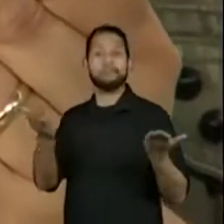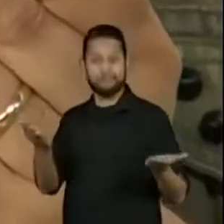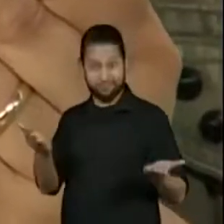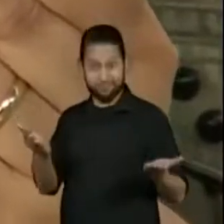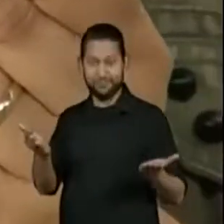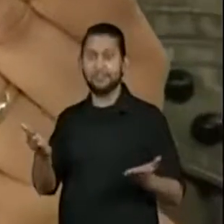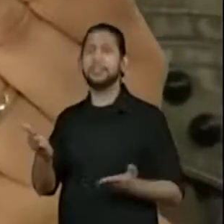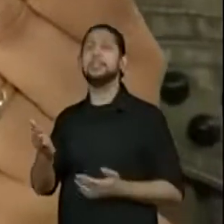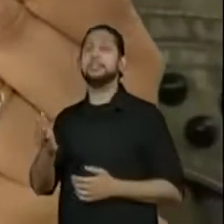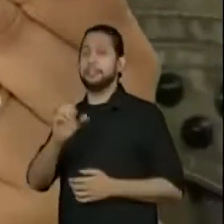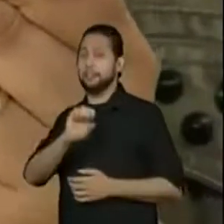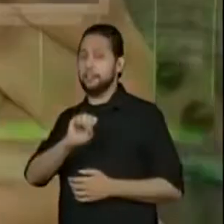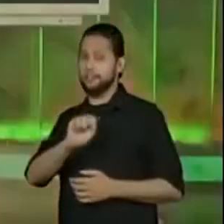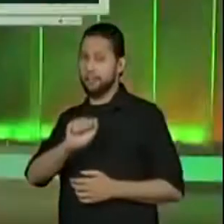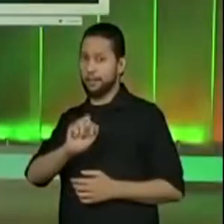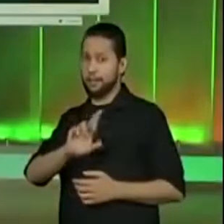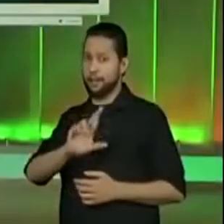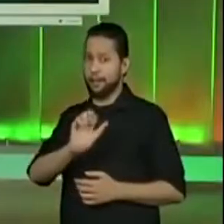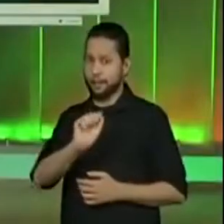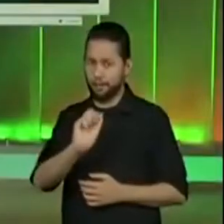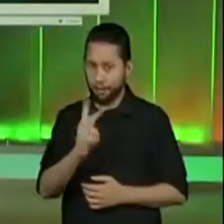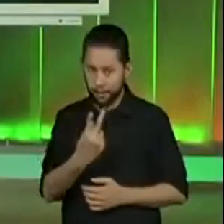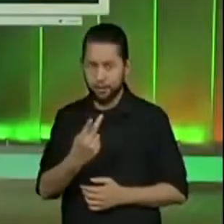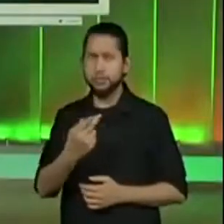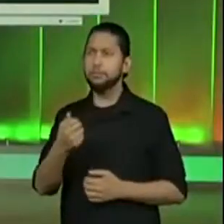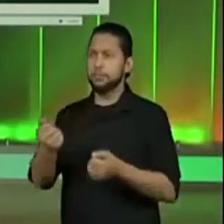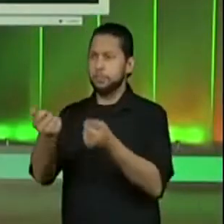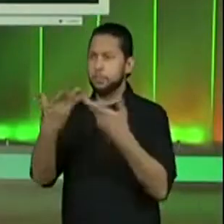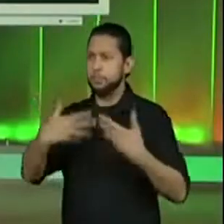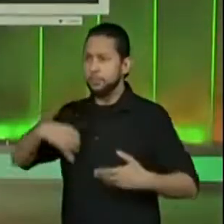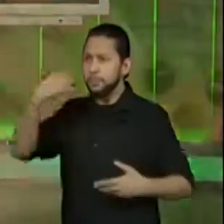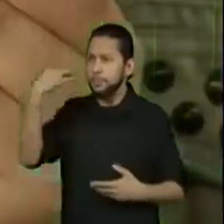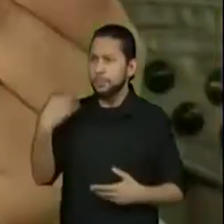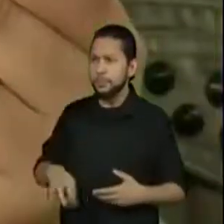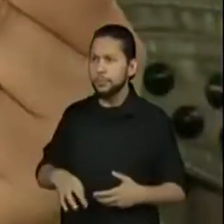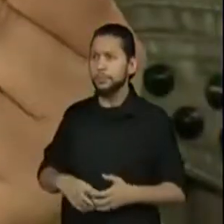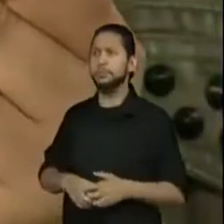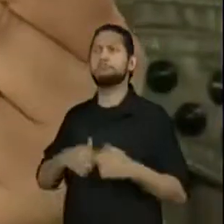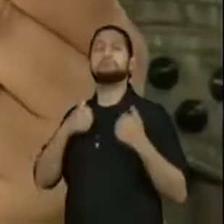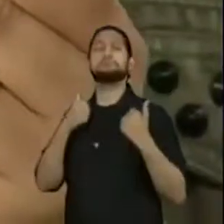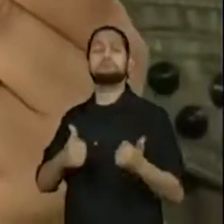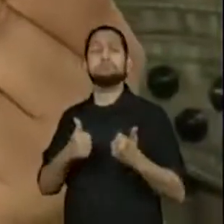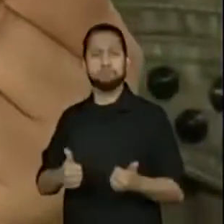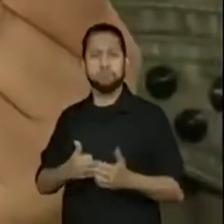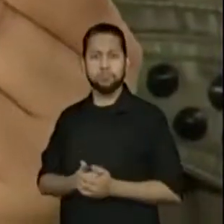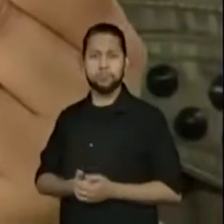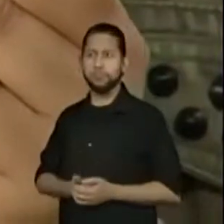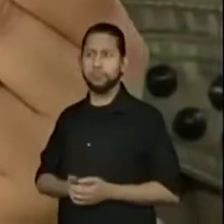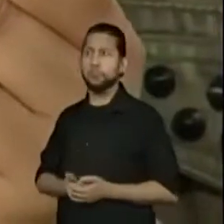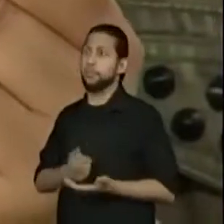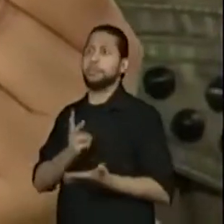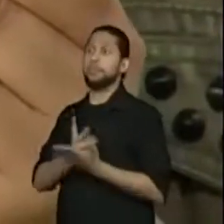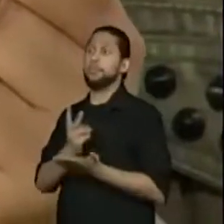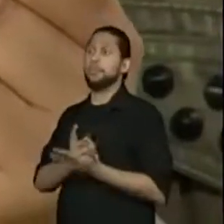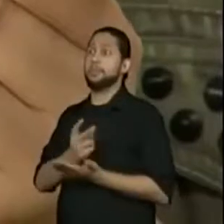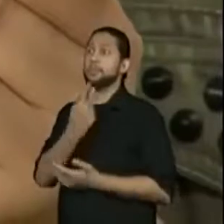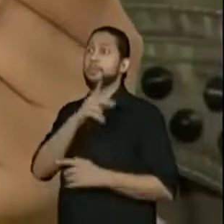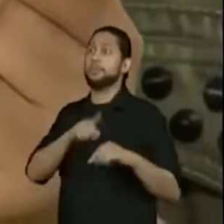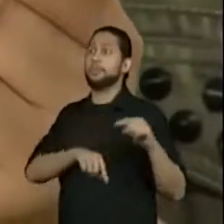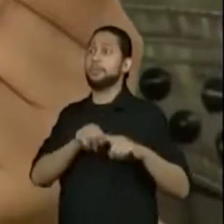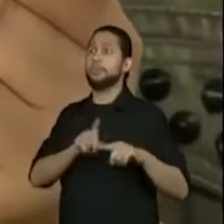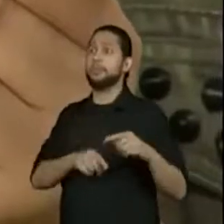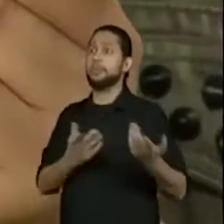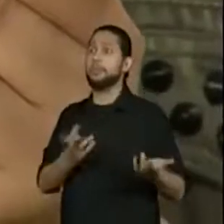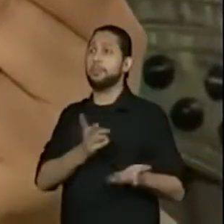já deu a medida correta. E aí? É o mesmo tamanho do material de vocês,